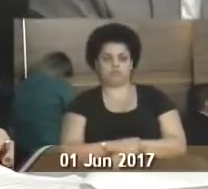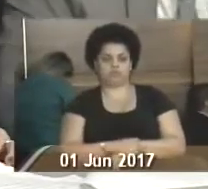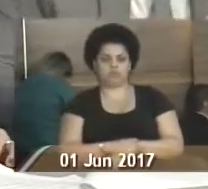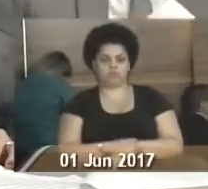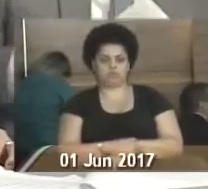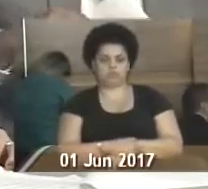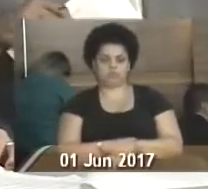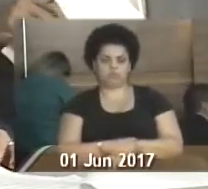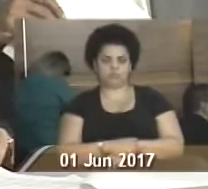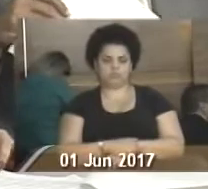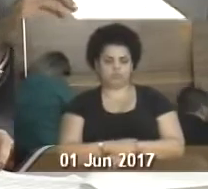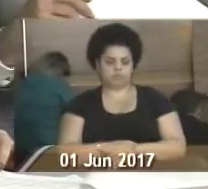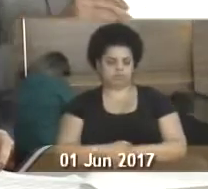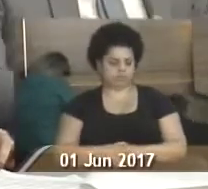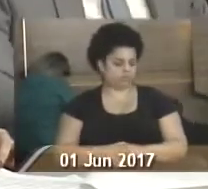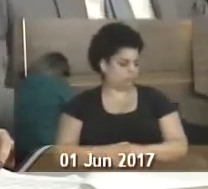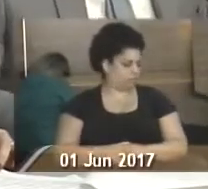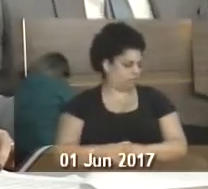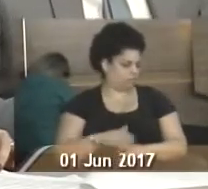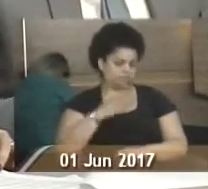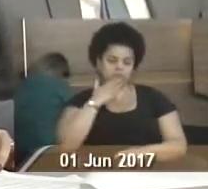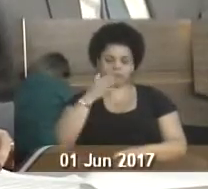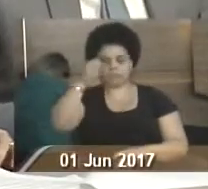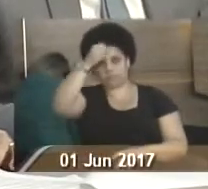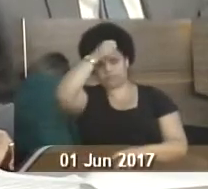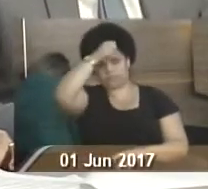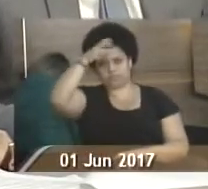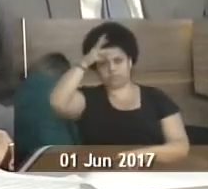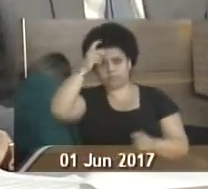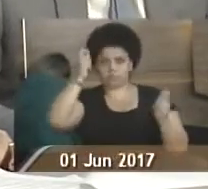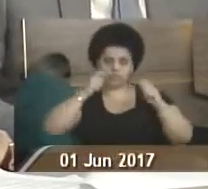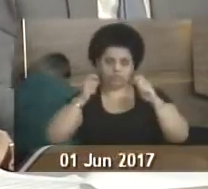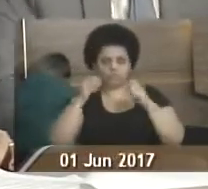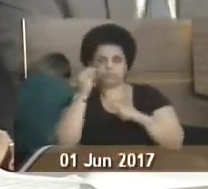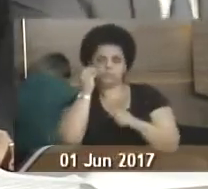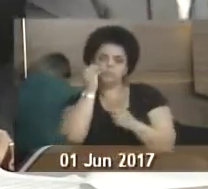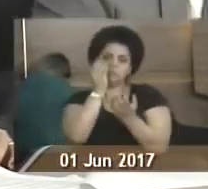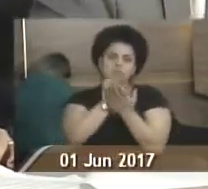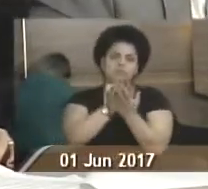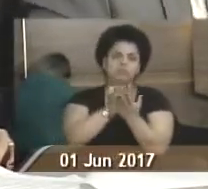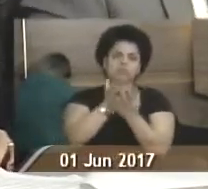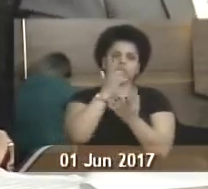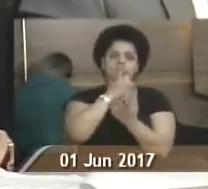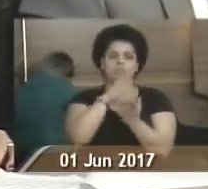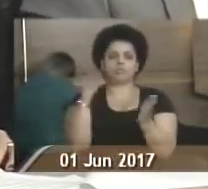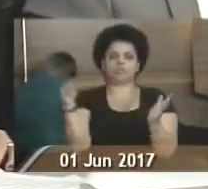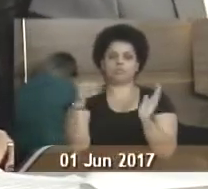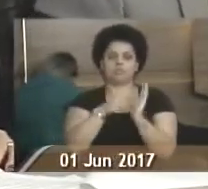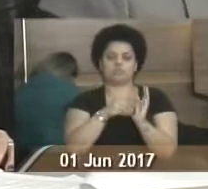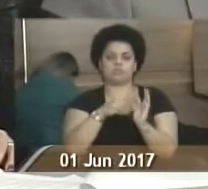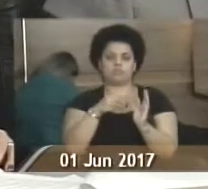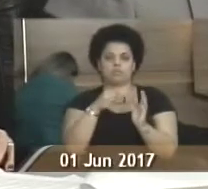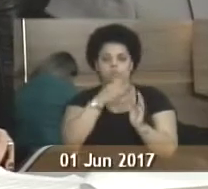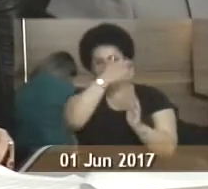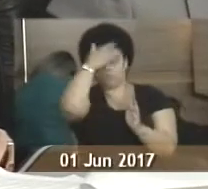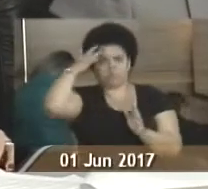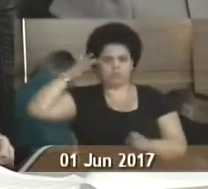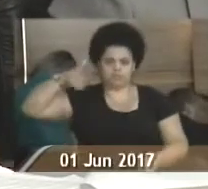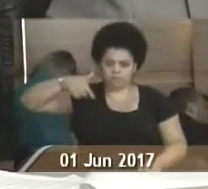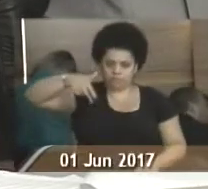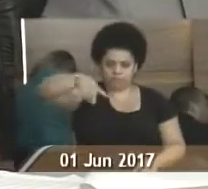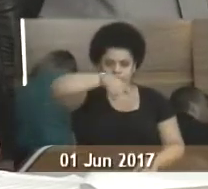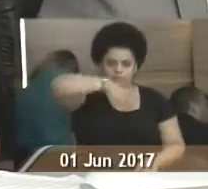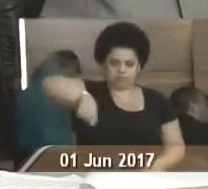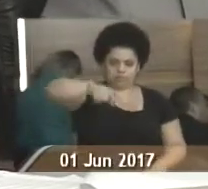2017, Luciana Valverde, indicando ao prefeito um estudo de viabilidade técnica para a implantação de uma faixa de pedestres na rua